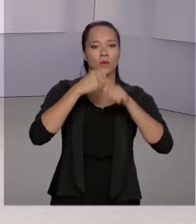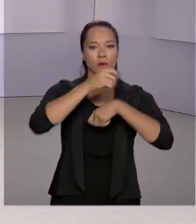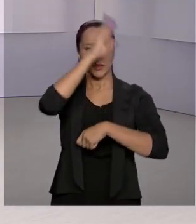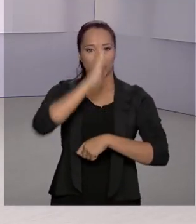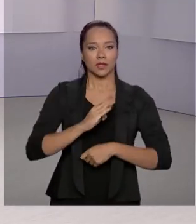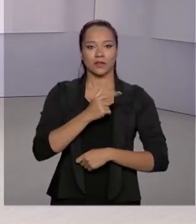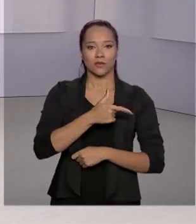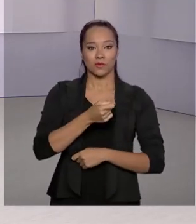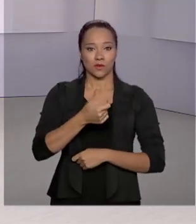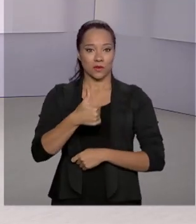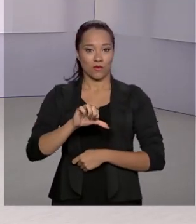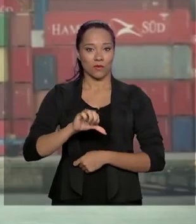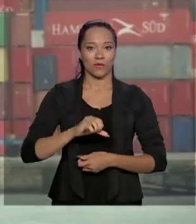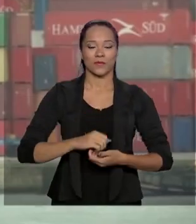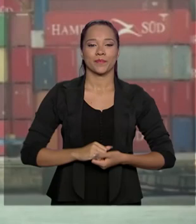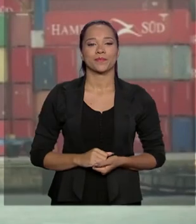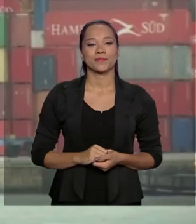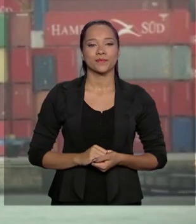2019.